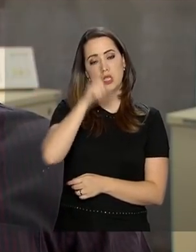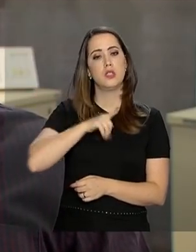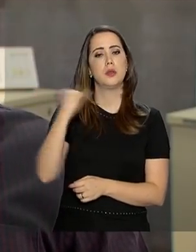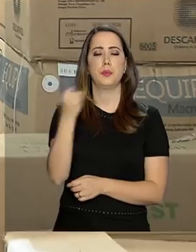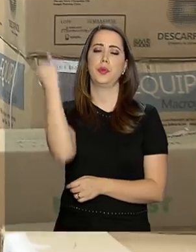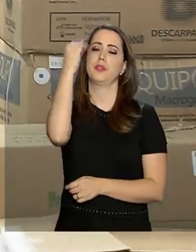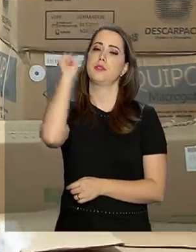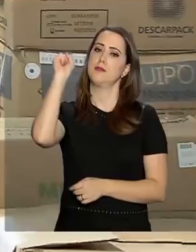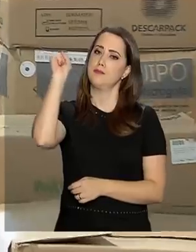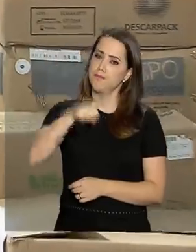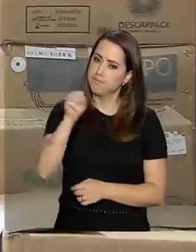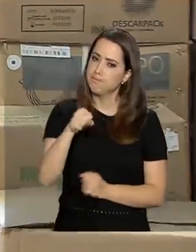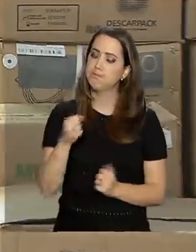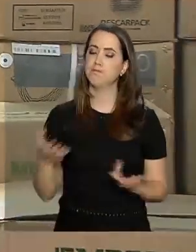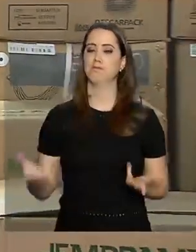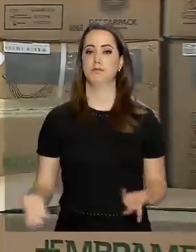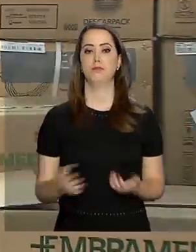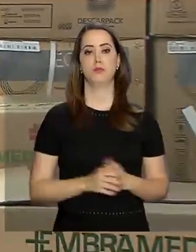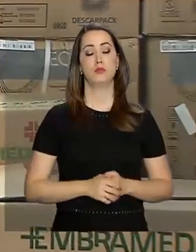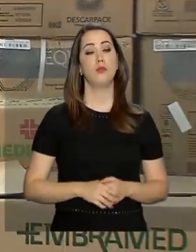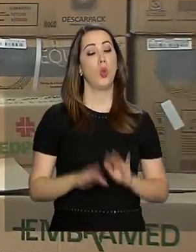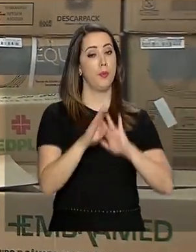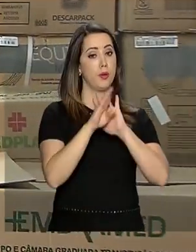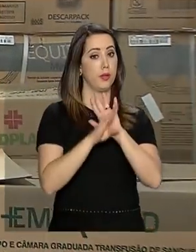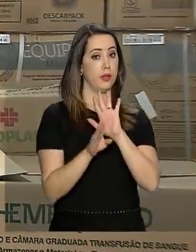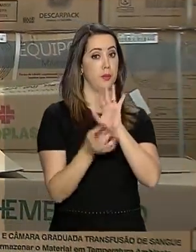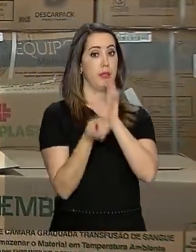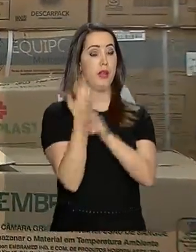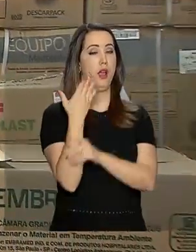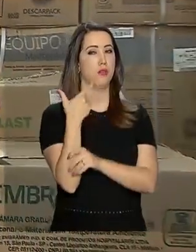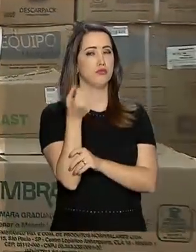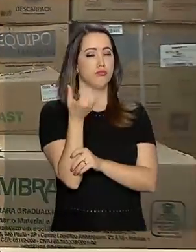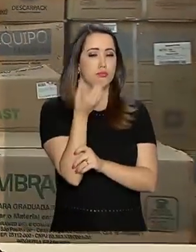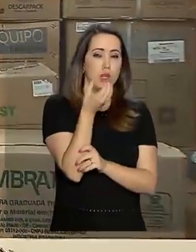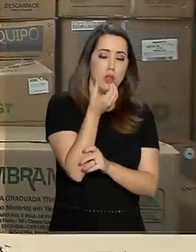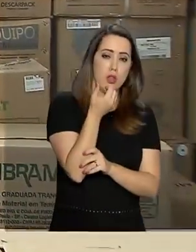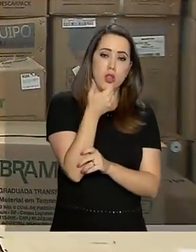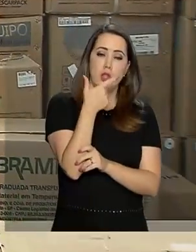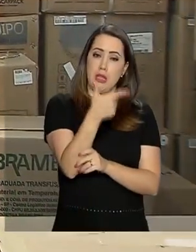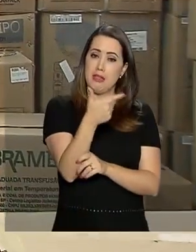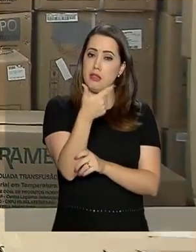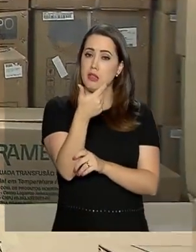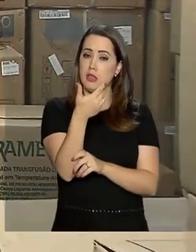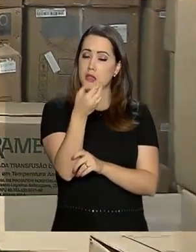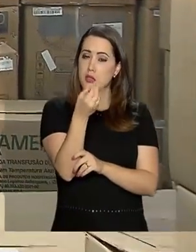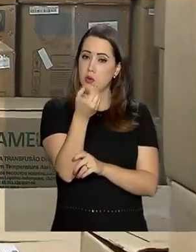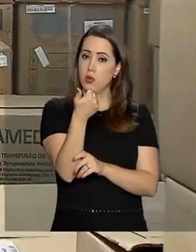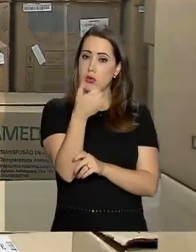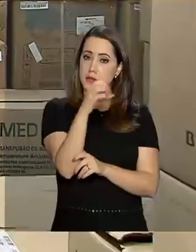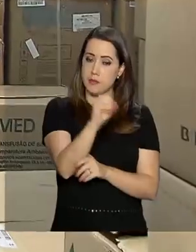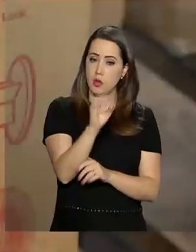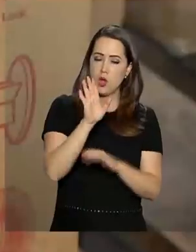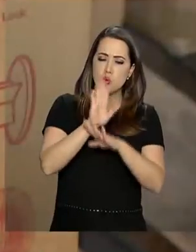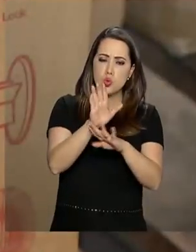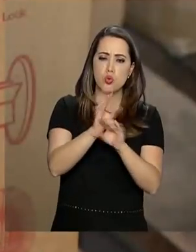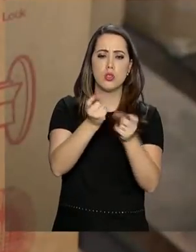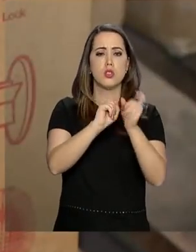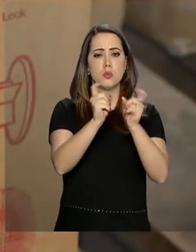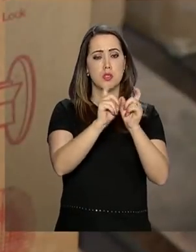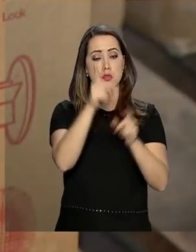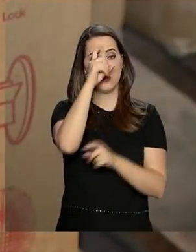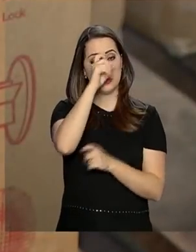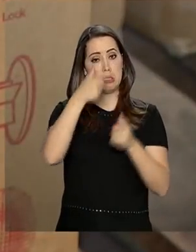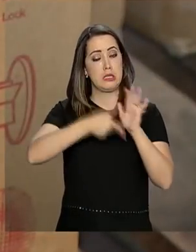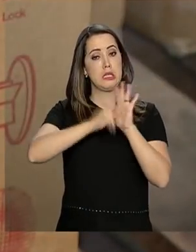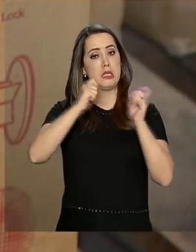grande relevância. Desde que o programa Reufi foi criado em 2010, tem sido um aliado na administração desses hospitais que antes